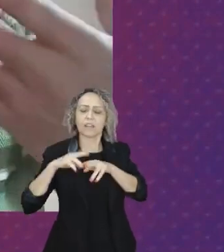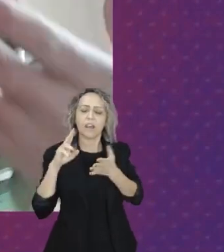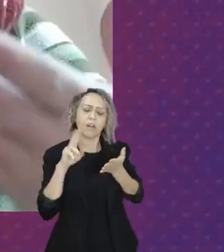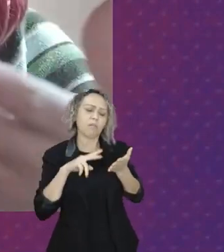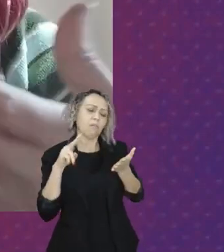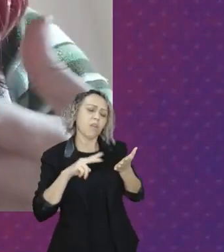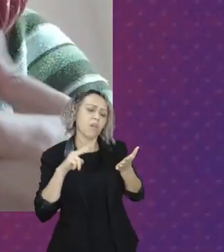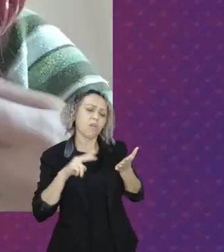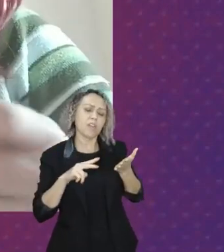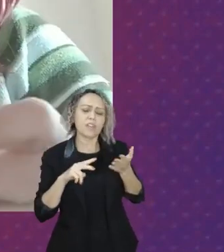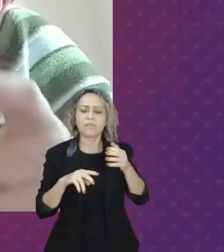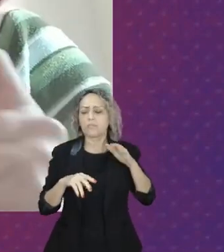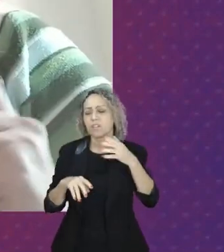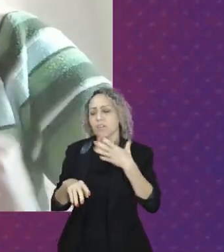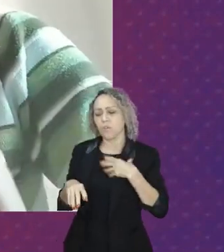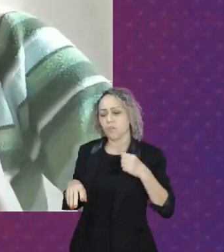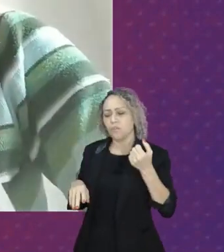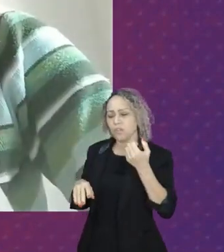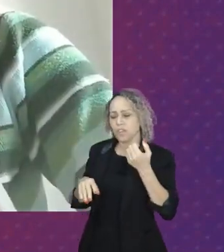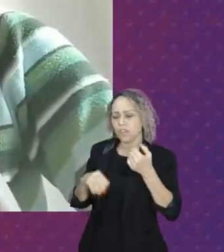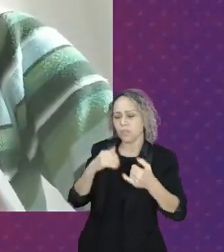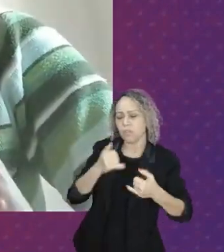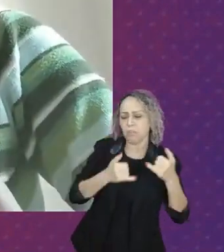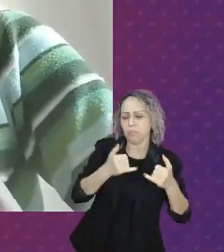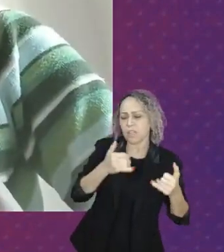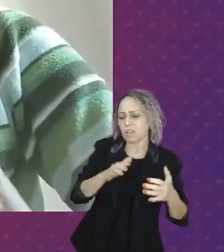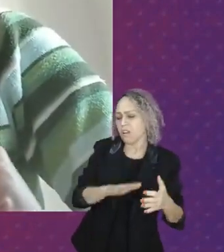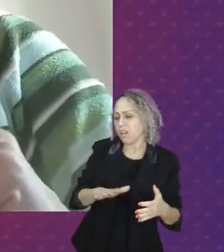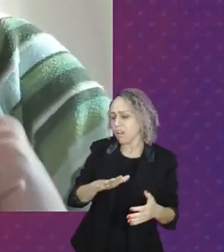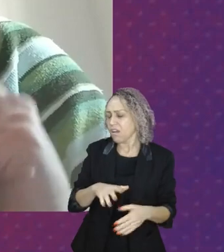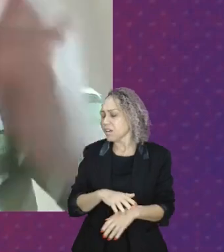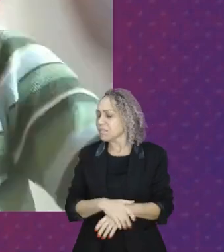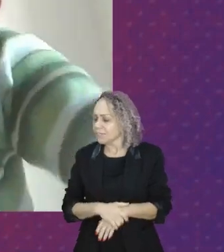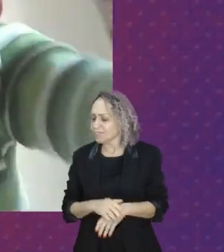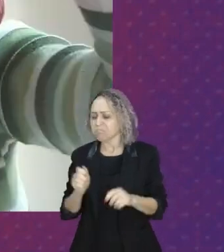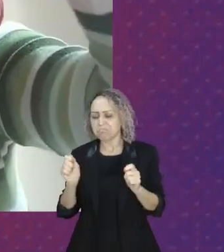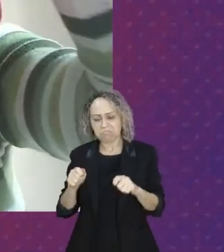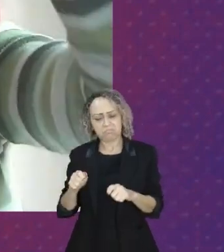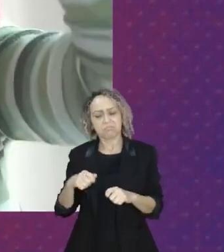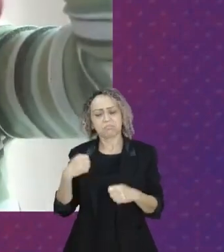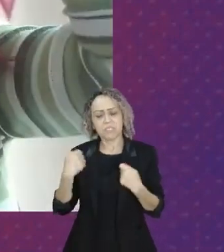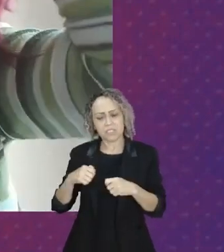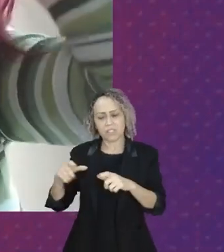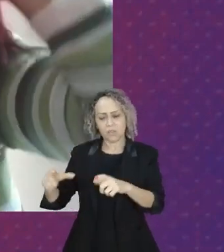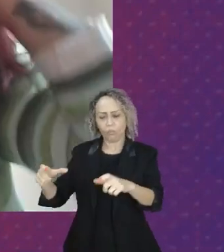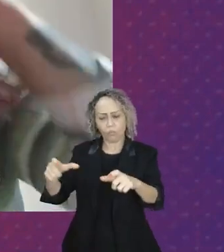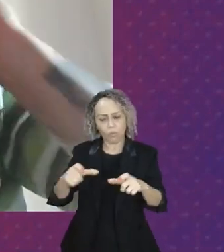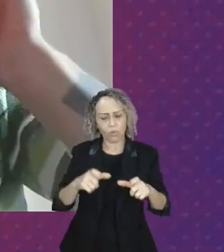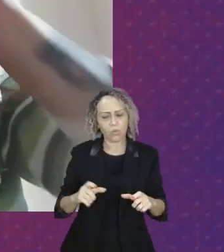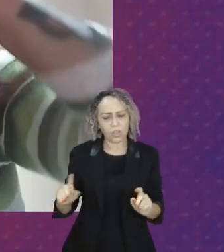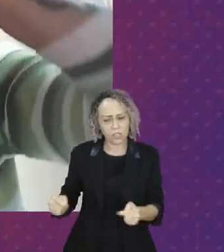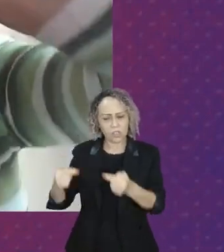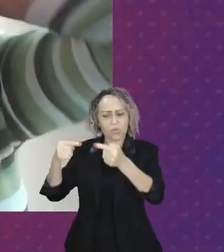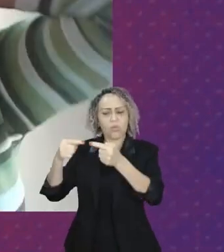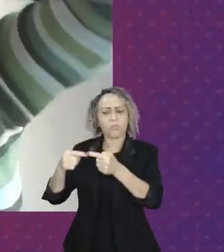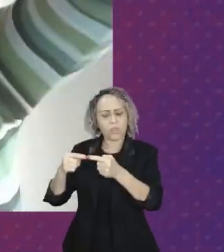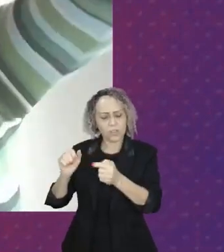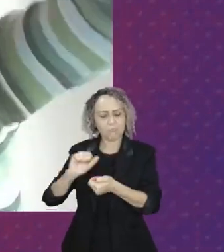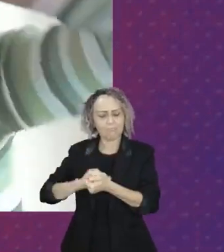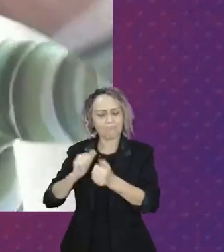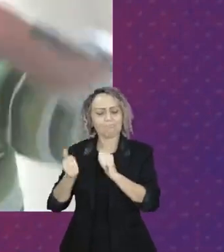Uma das ideias bacanas que a gente poderia implementar enquanto política pública e pensar enquanto mulheres que estão se colocando